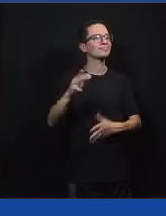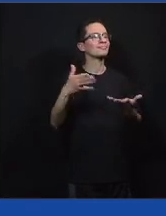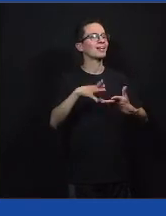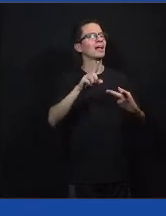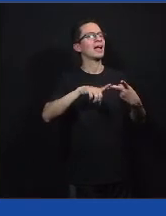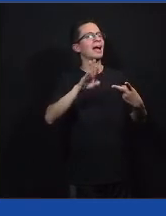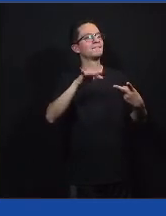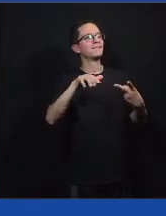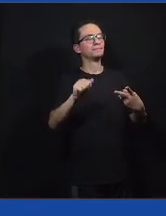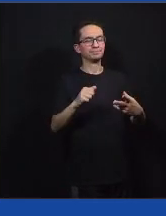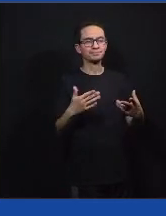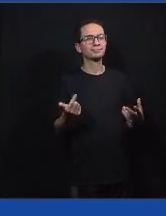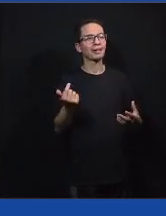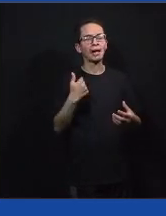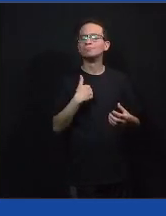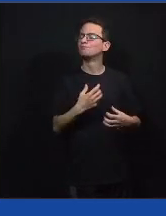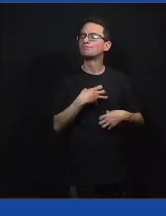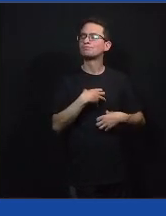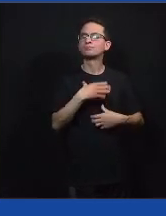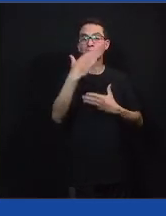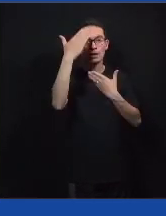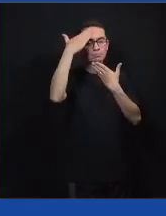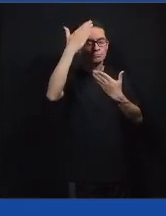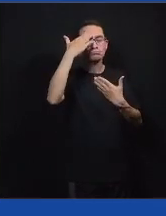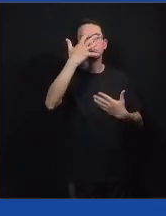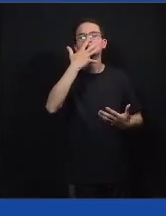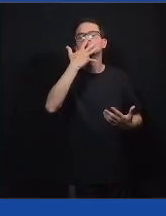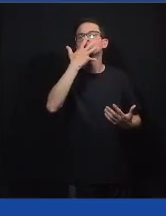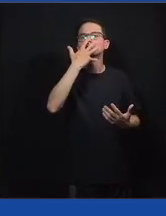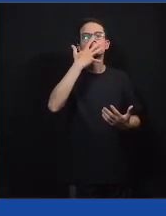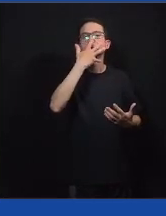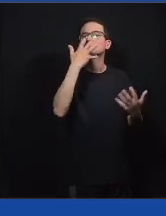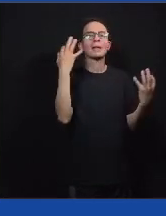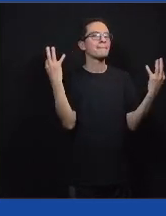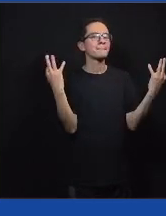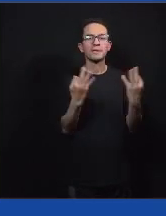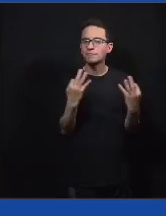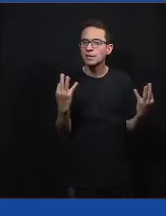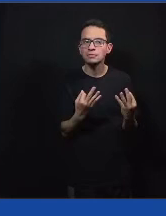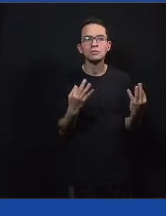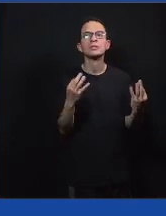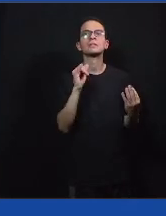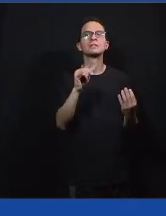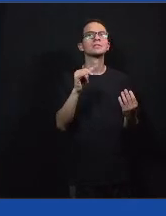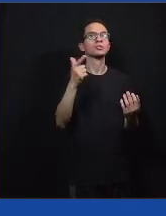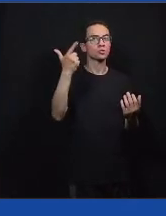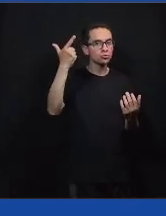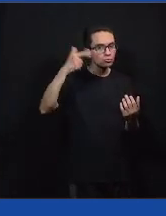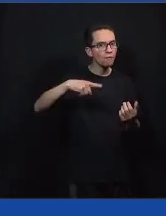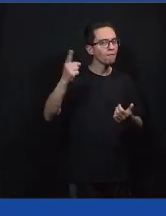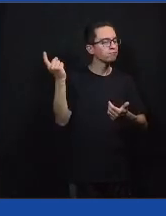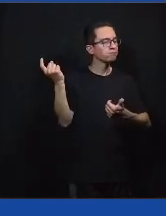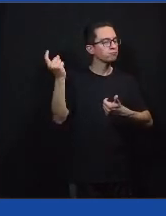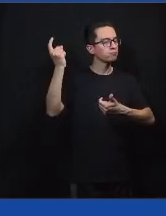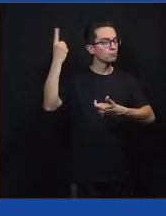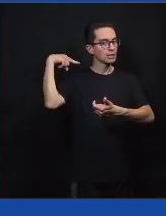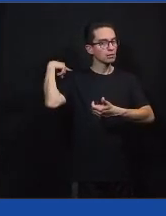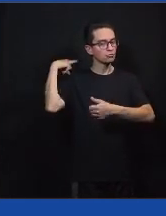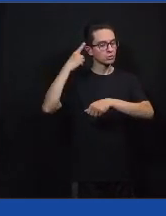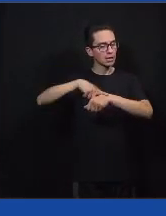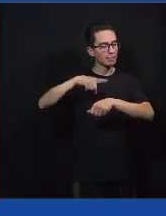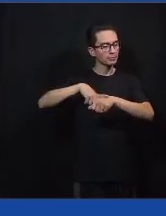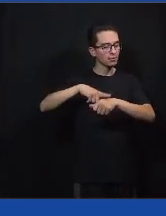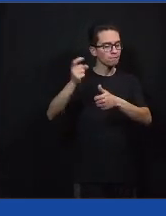Também, sua gratidão foi um projeto incrível. Se eu pudesse, eu voltaria no tempo e faria tudo de novo exatamente da mesma forma.